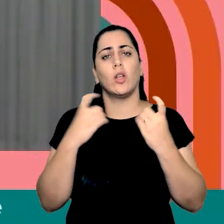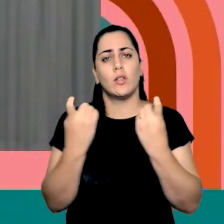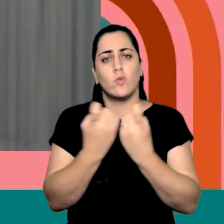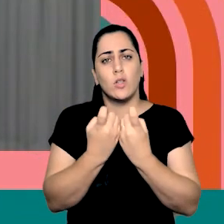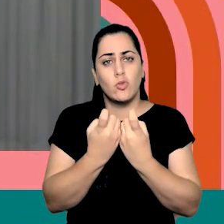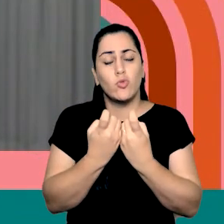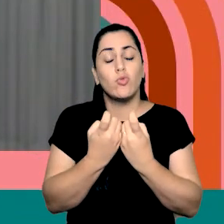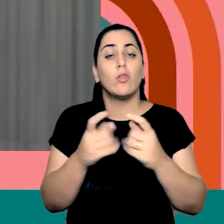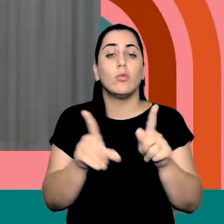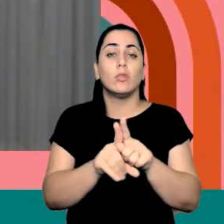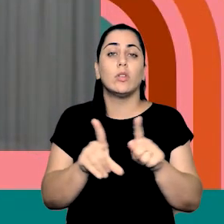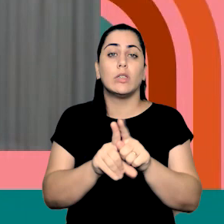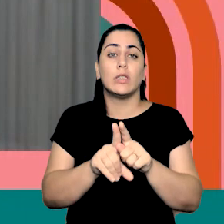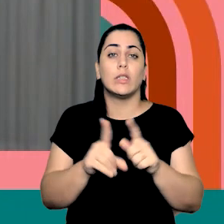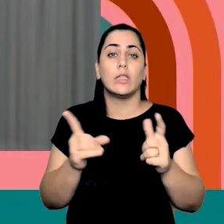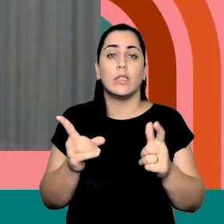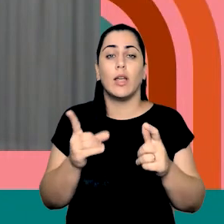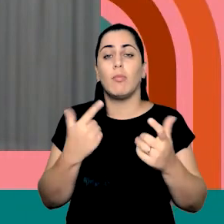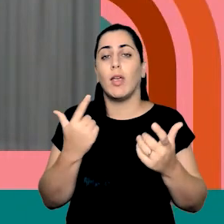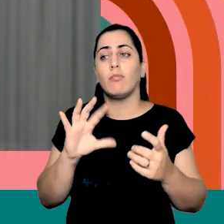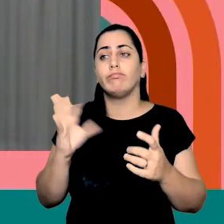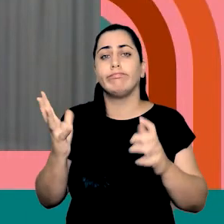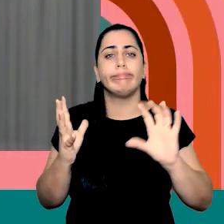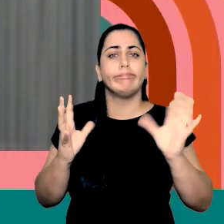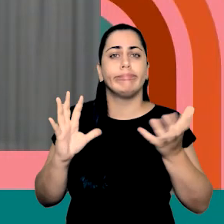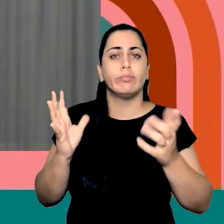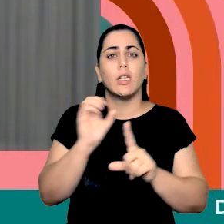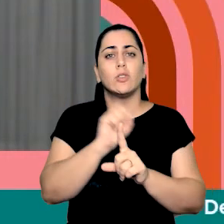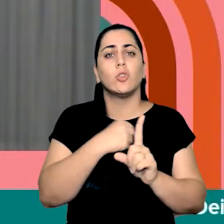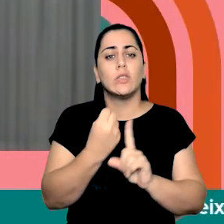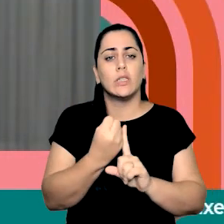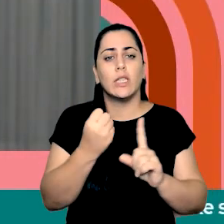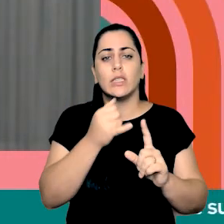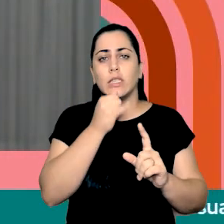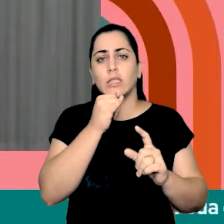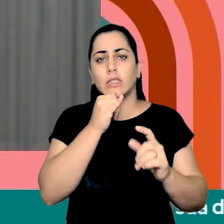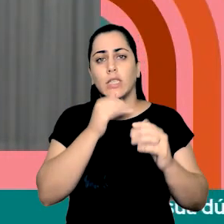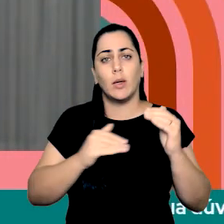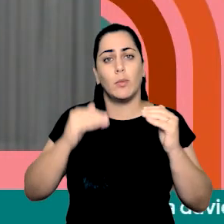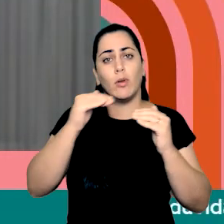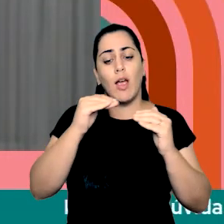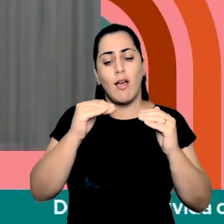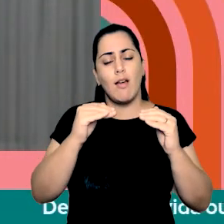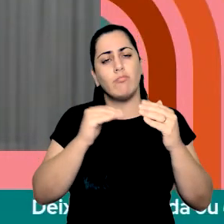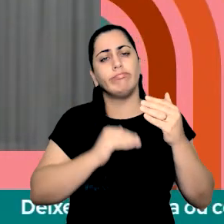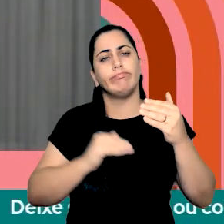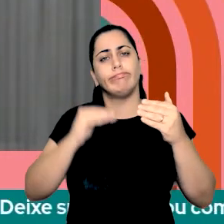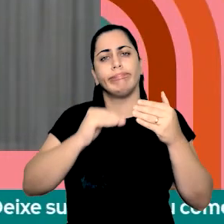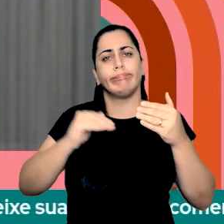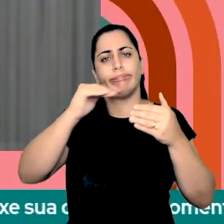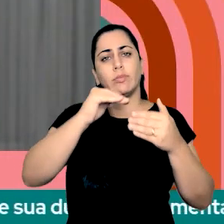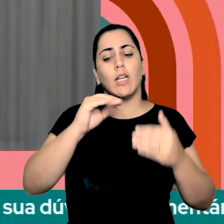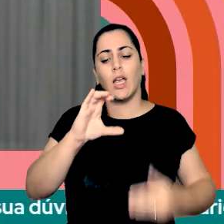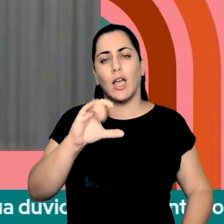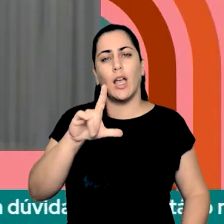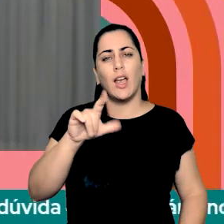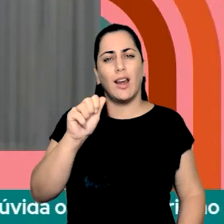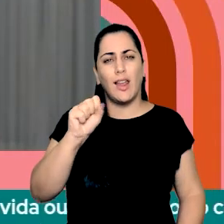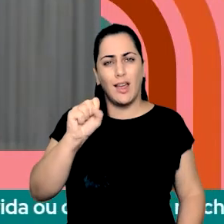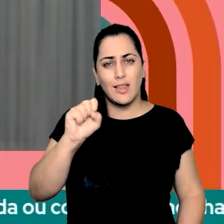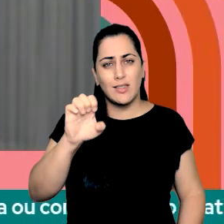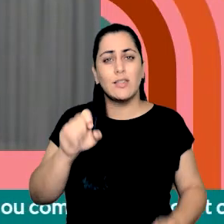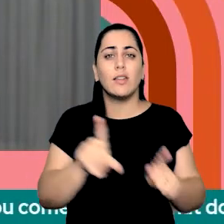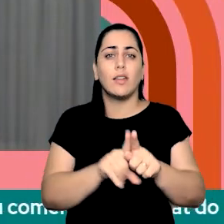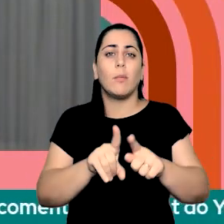sexual, e diferenças em marcadores sociais relevantíssimos, como classe e raça, que com certeza